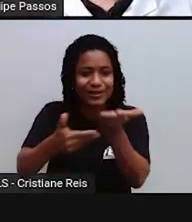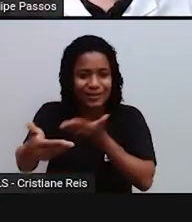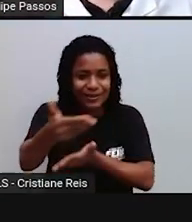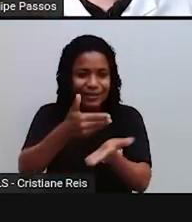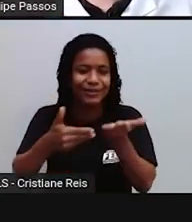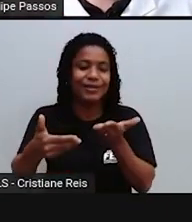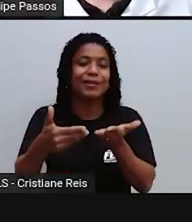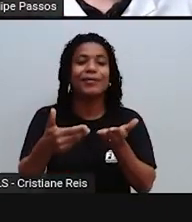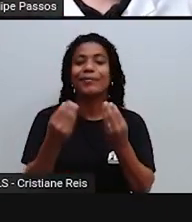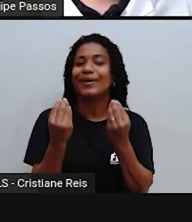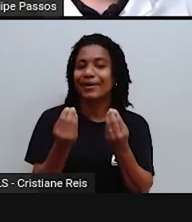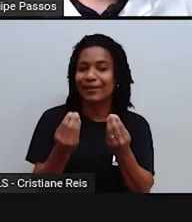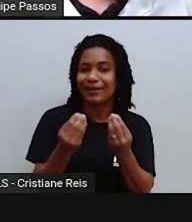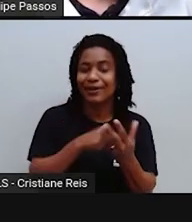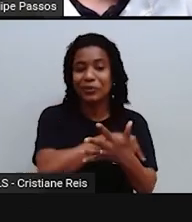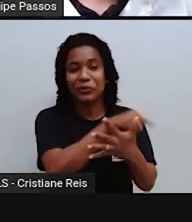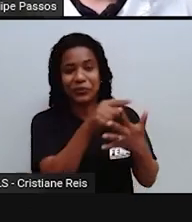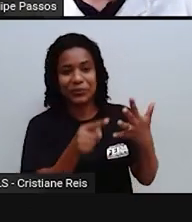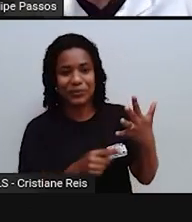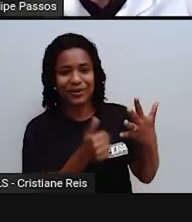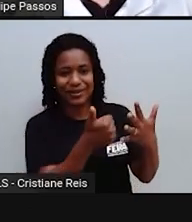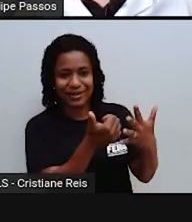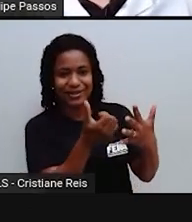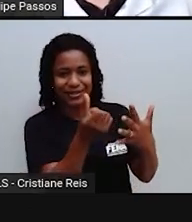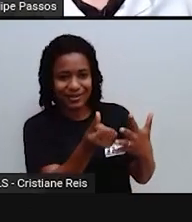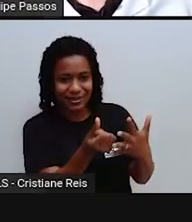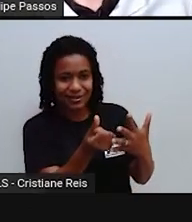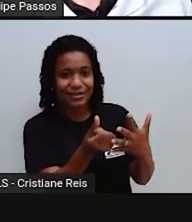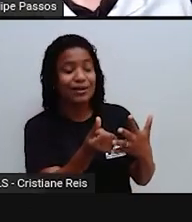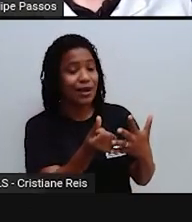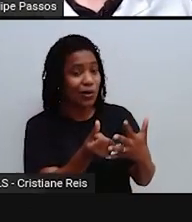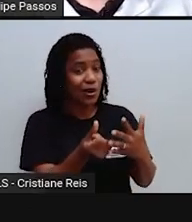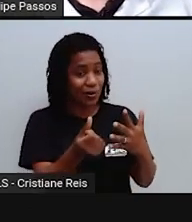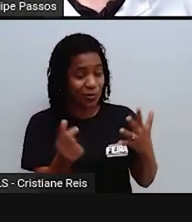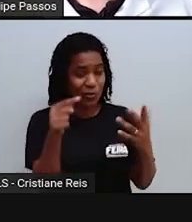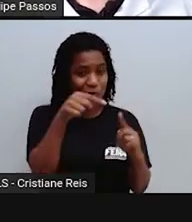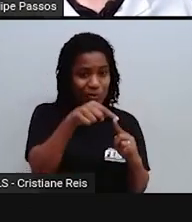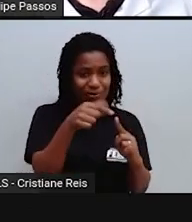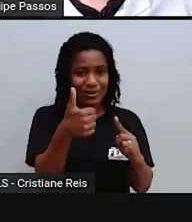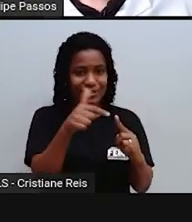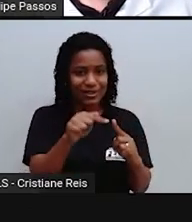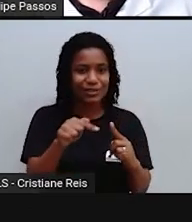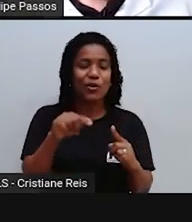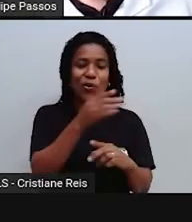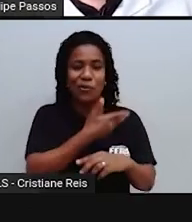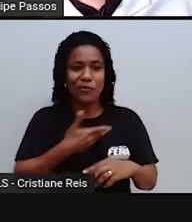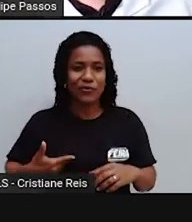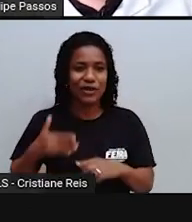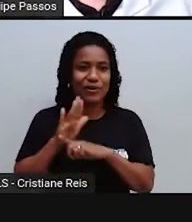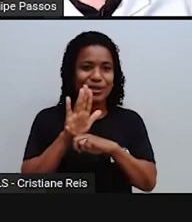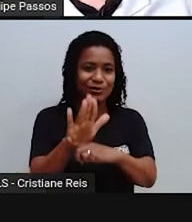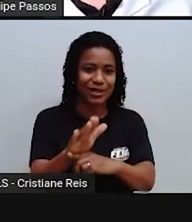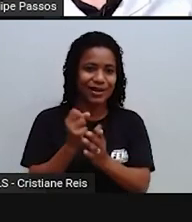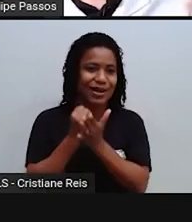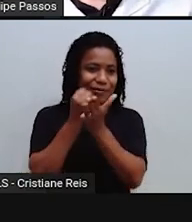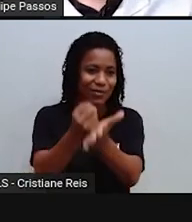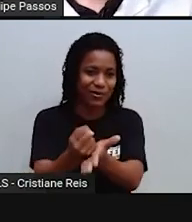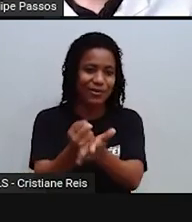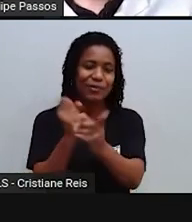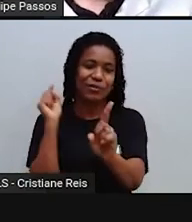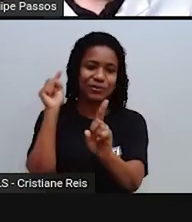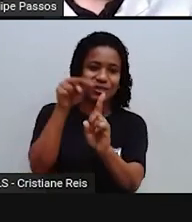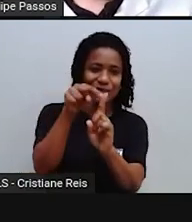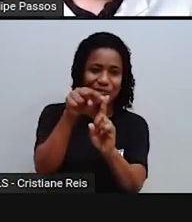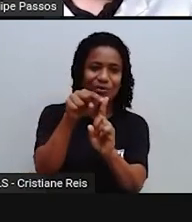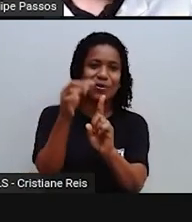instituições e os governos estejam dispostos a fazer esses objetivos serem cumpridos. Certo? Então, a